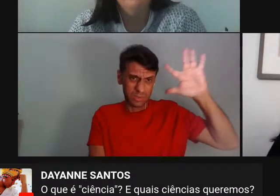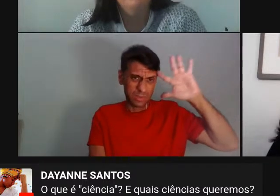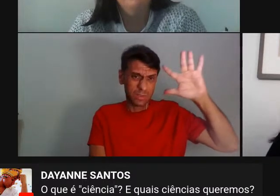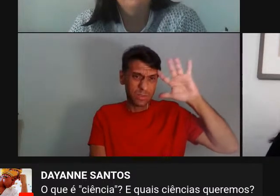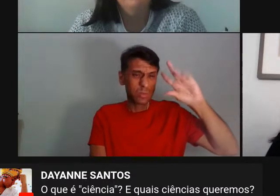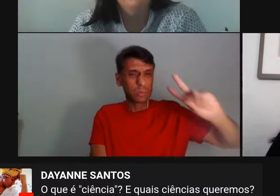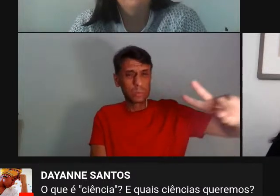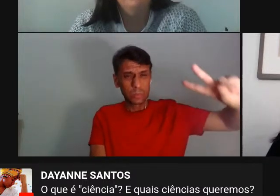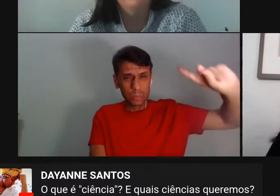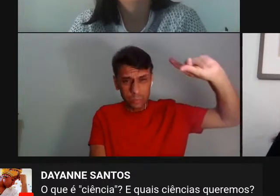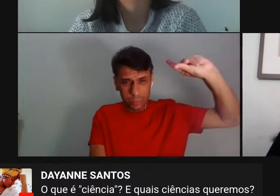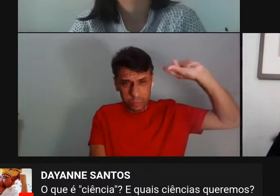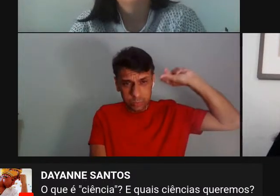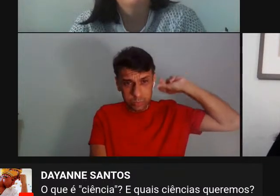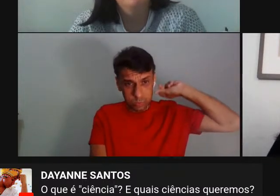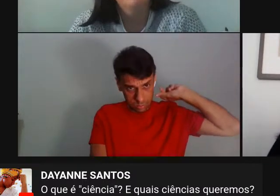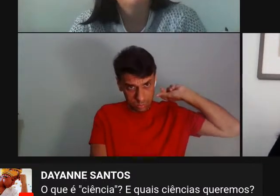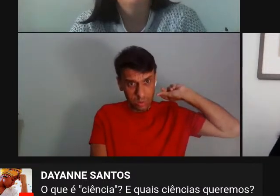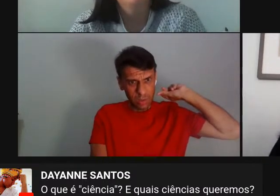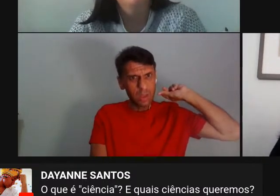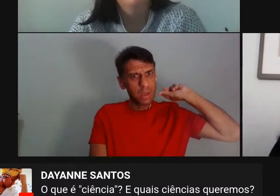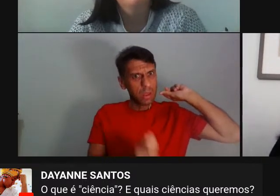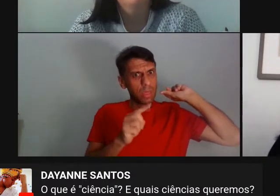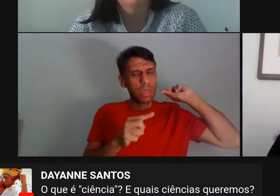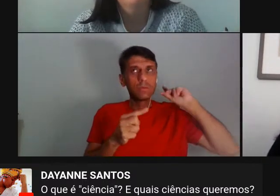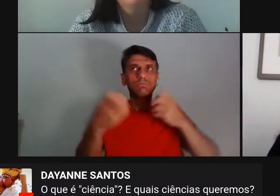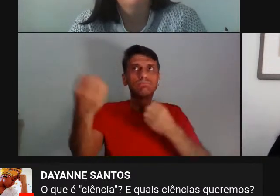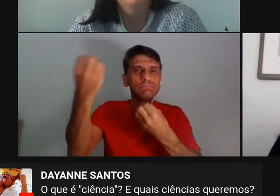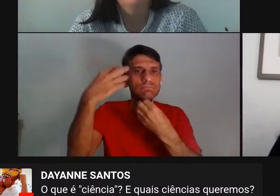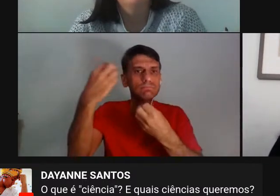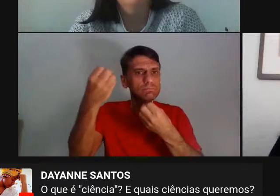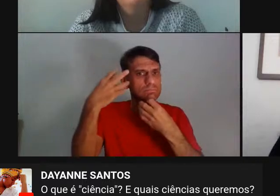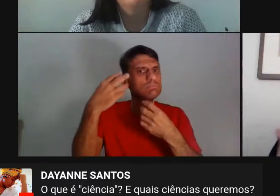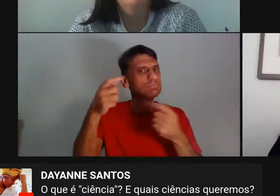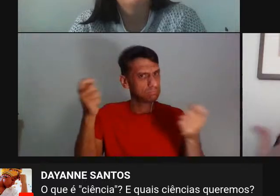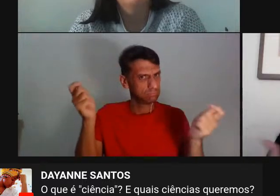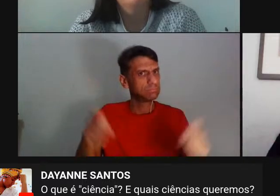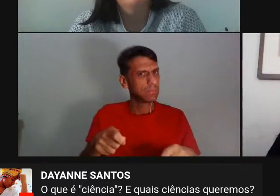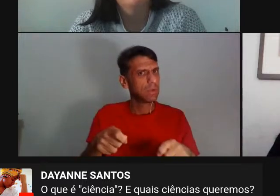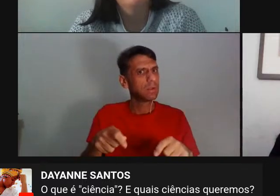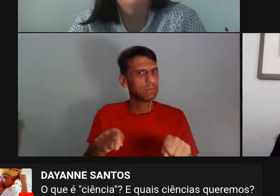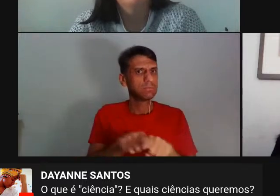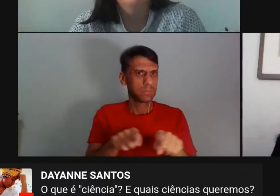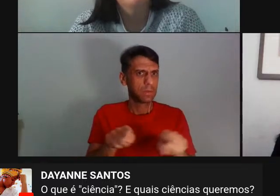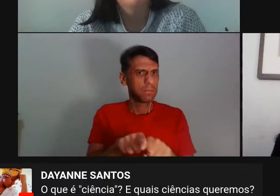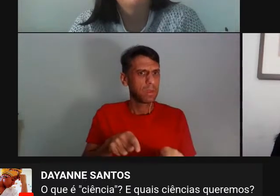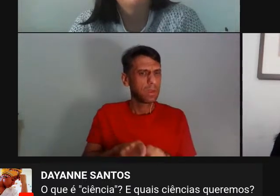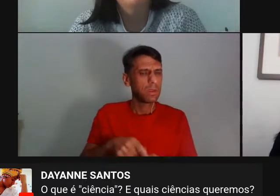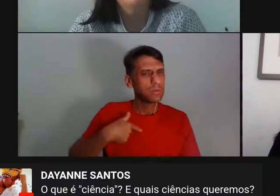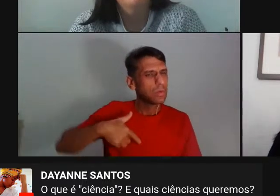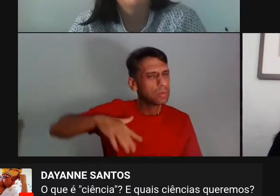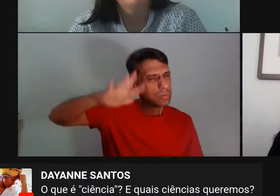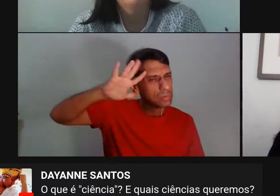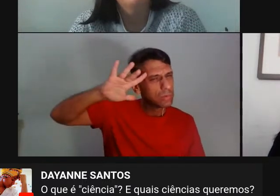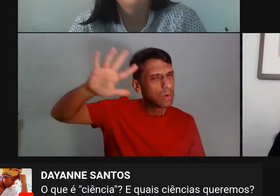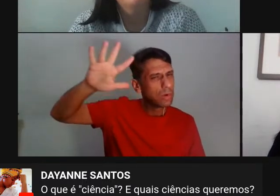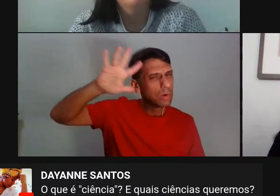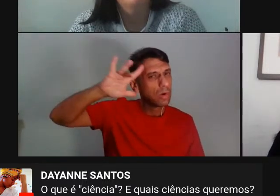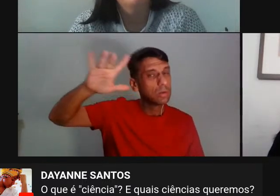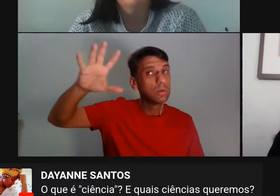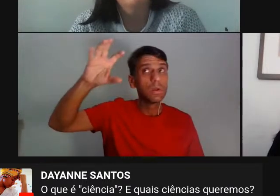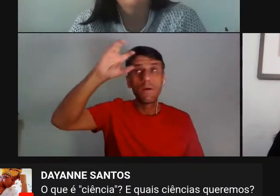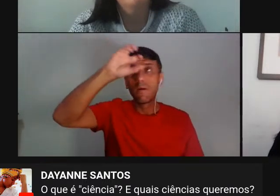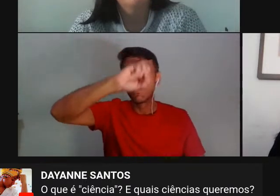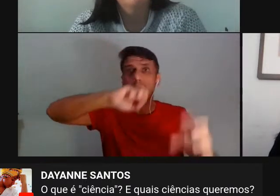aprender com os nossos ancestrais, né? Que é um recurso também, né? Que a gente tem de sonhar. Então,